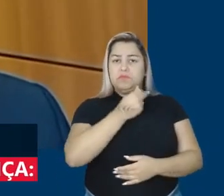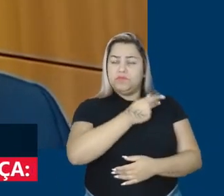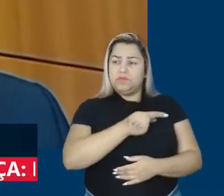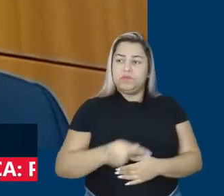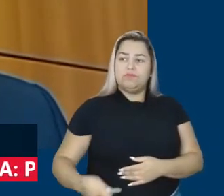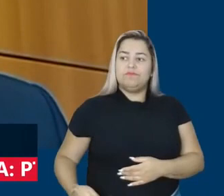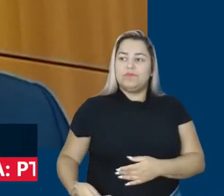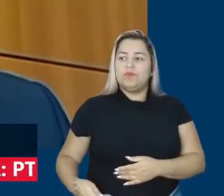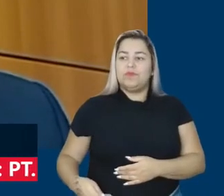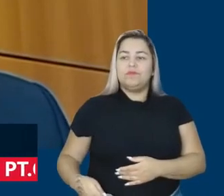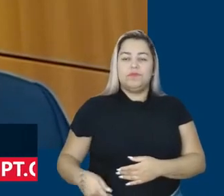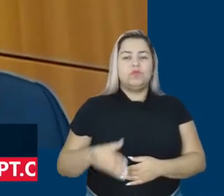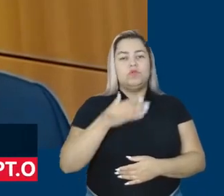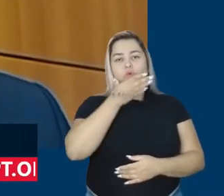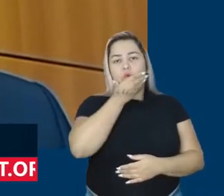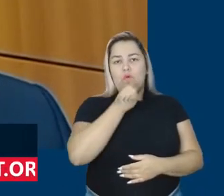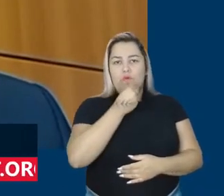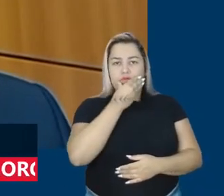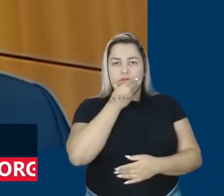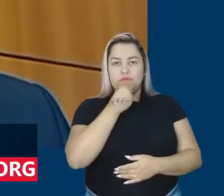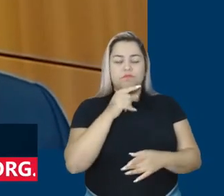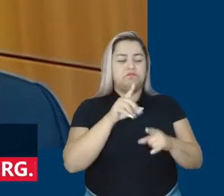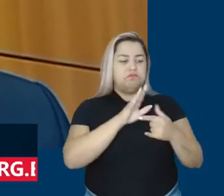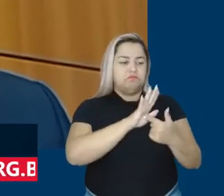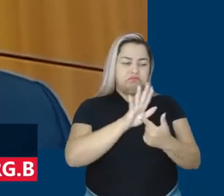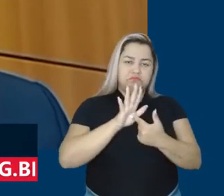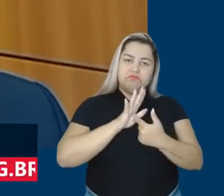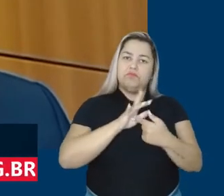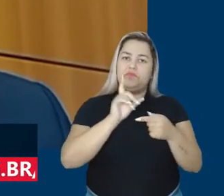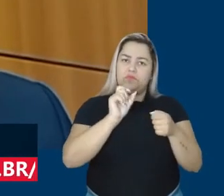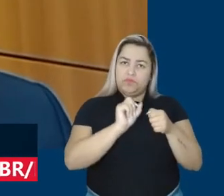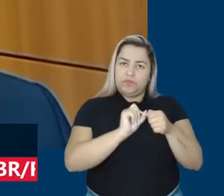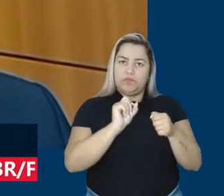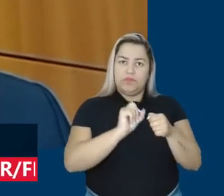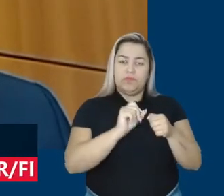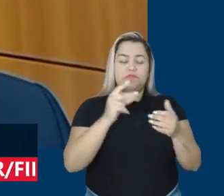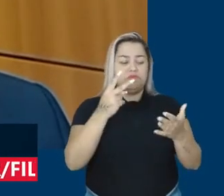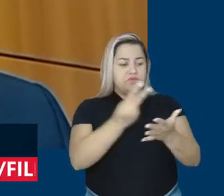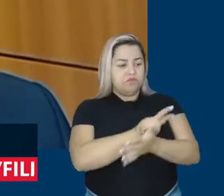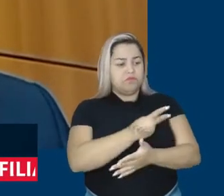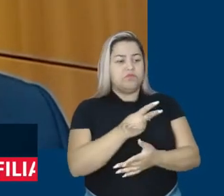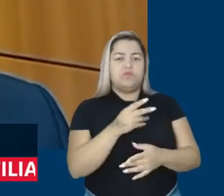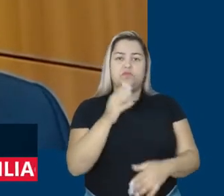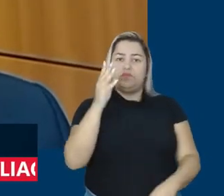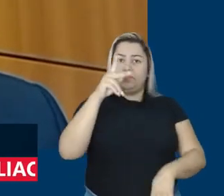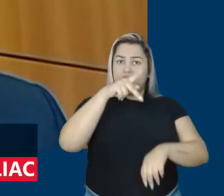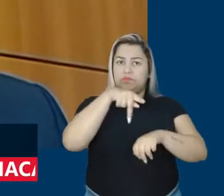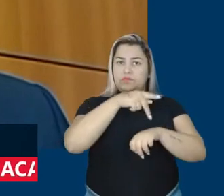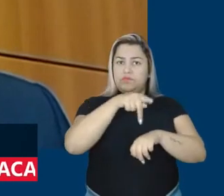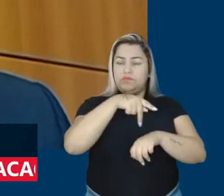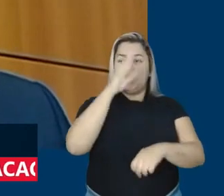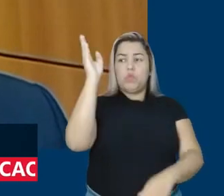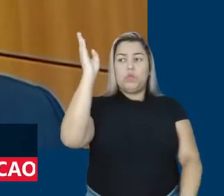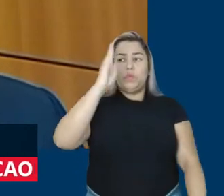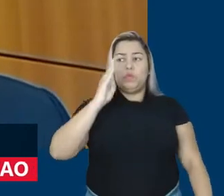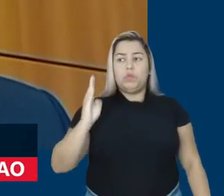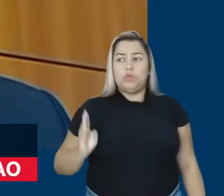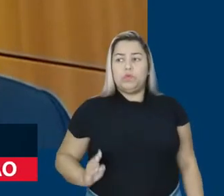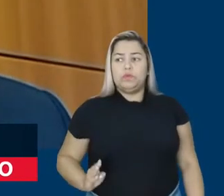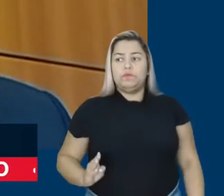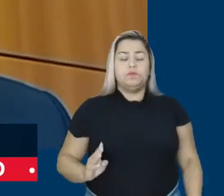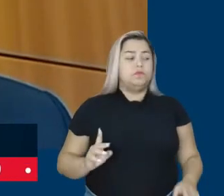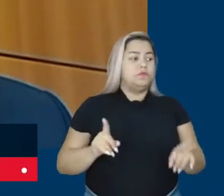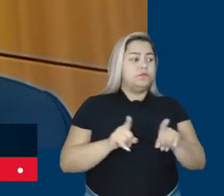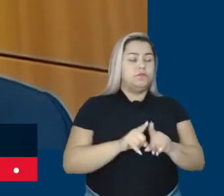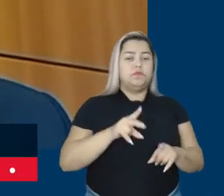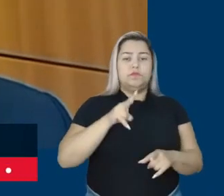neste homem que já demonstrou que fez, que está fazendo pelo país e que tem sinalizado não fazer